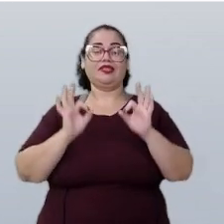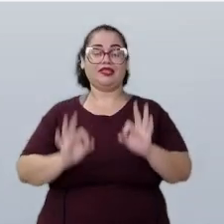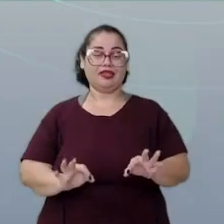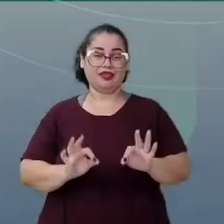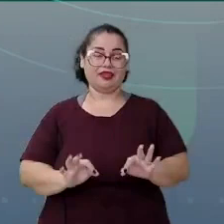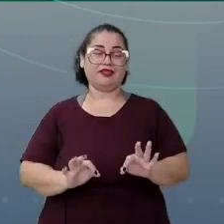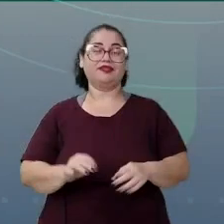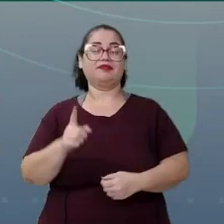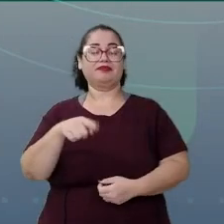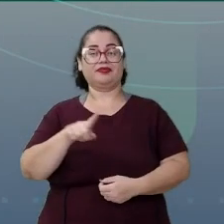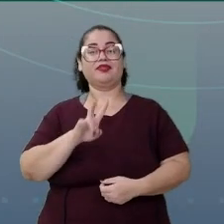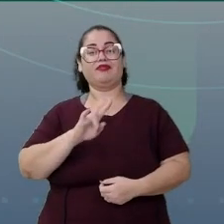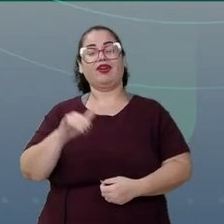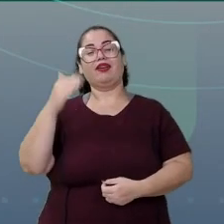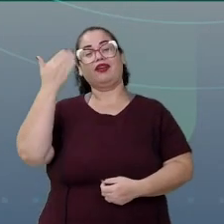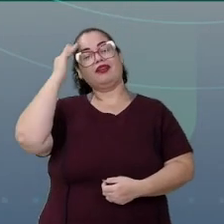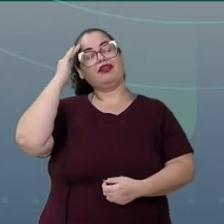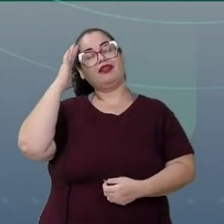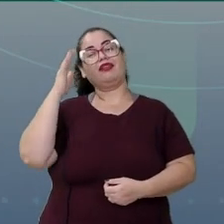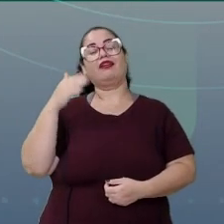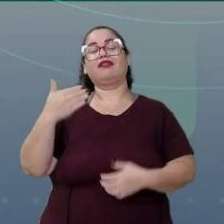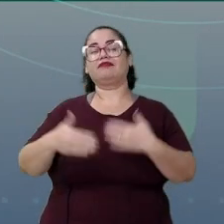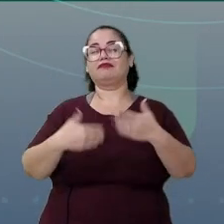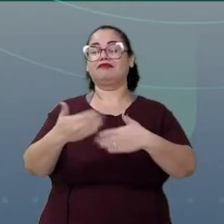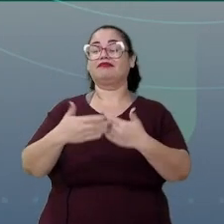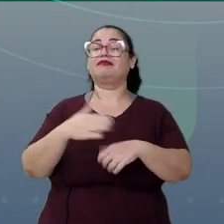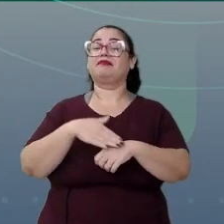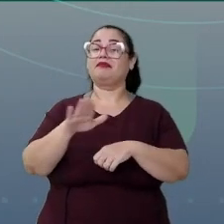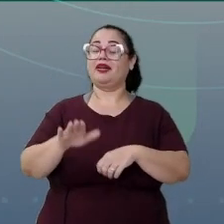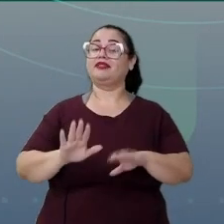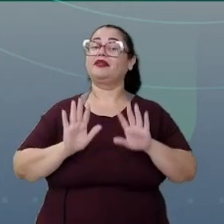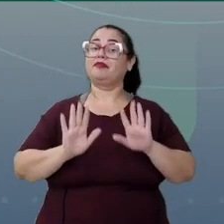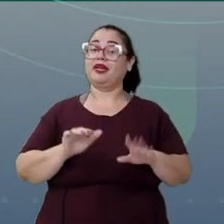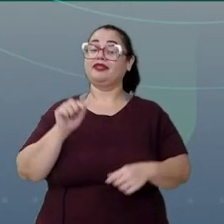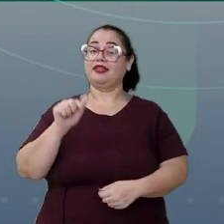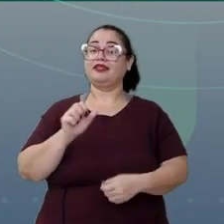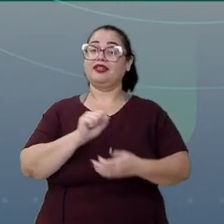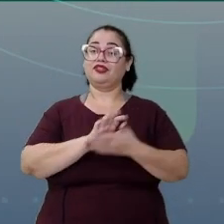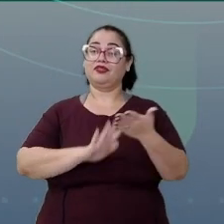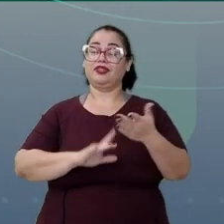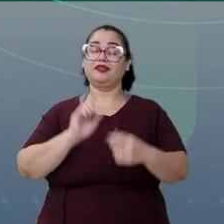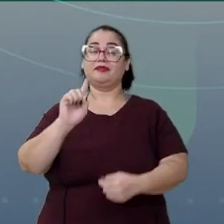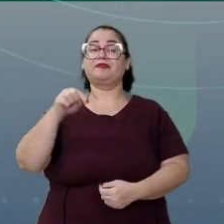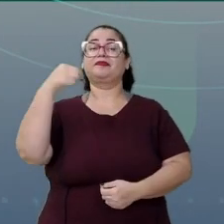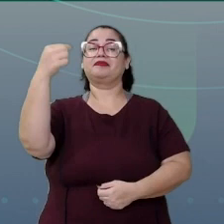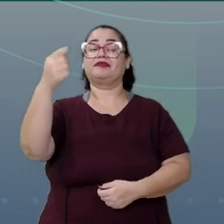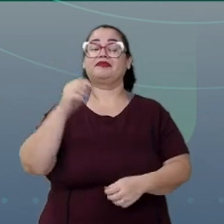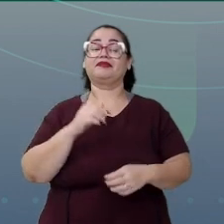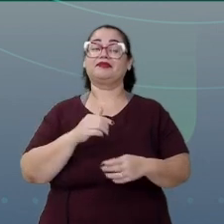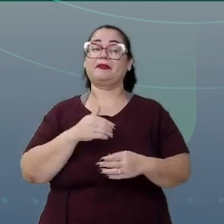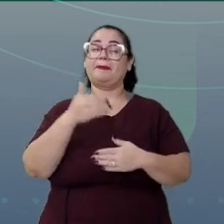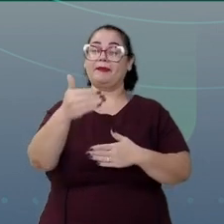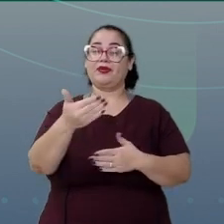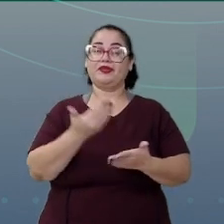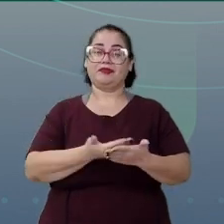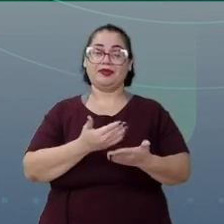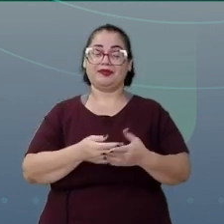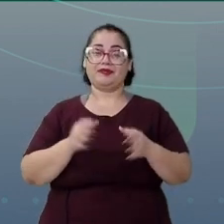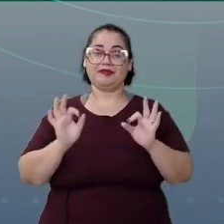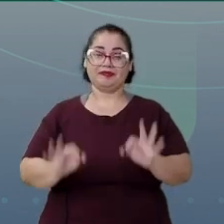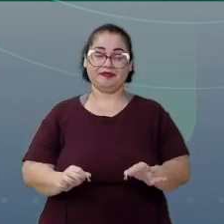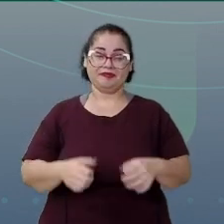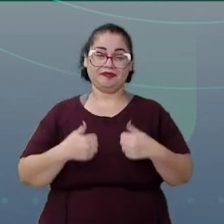certeza que você vai entender ainda mais, mas esse é assunto para uma próxima videoaula.